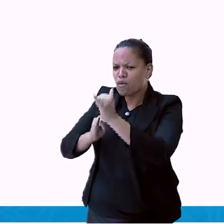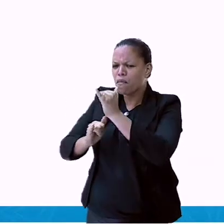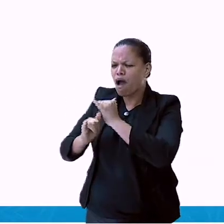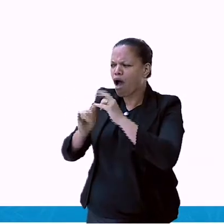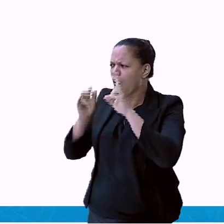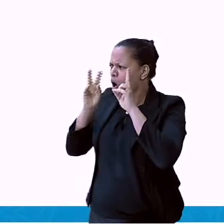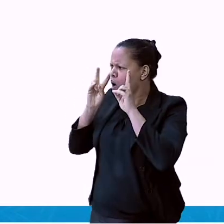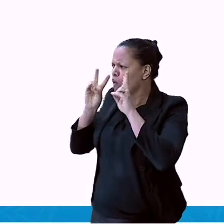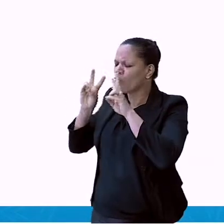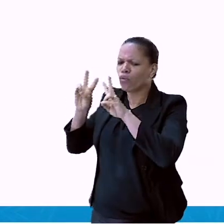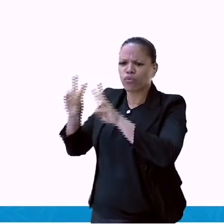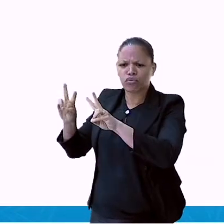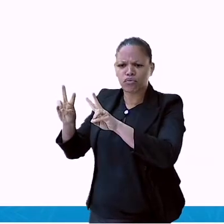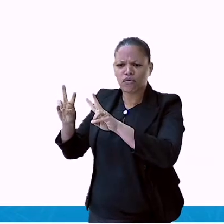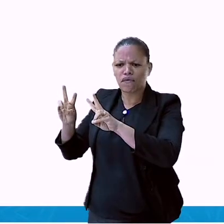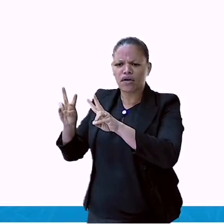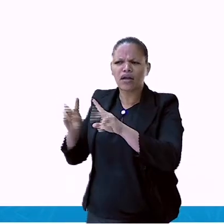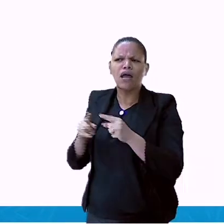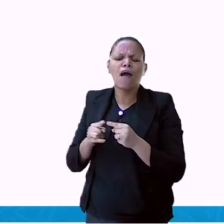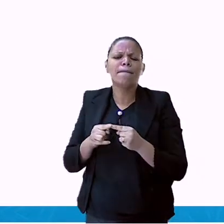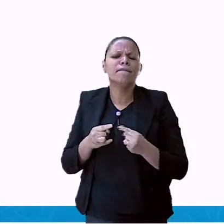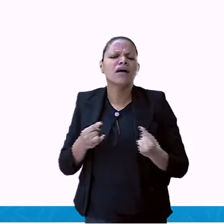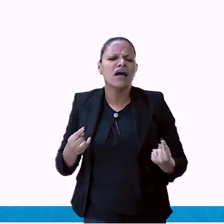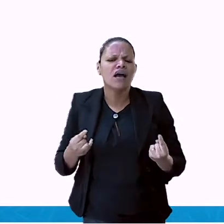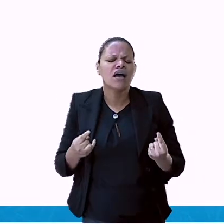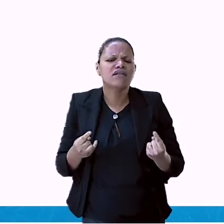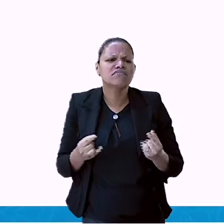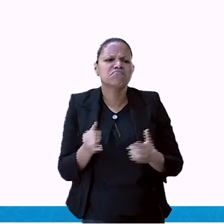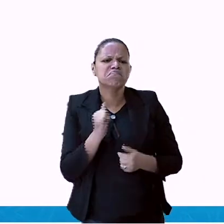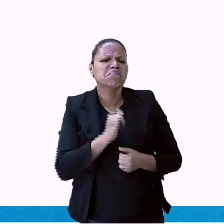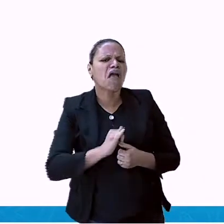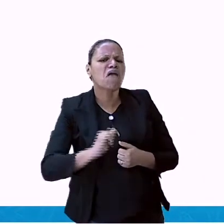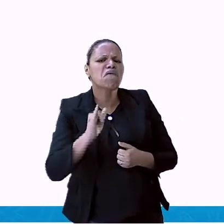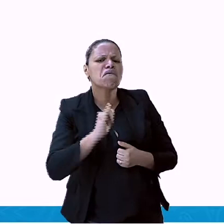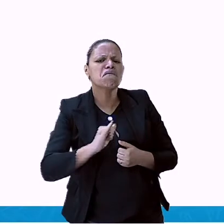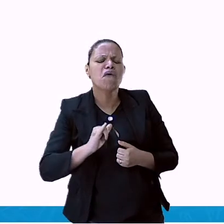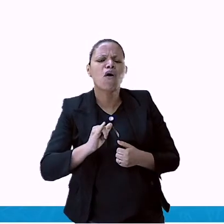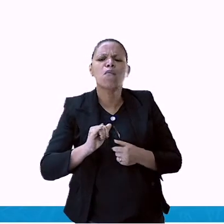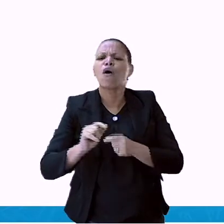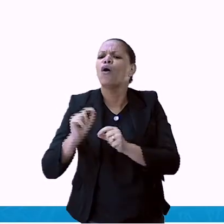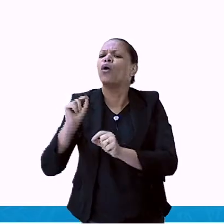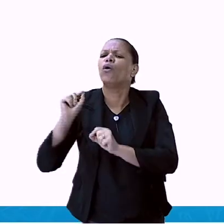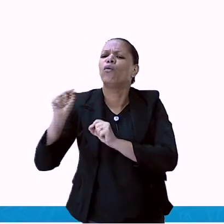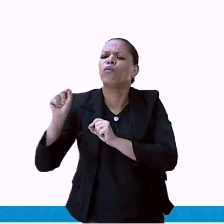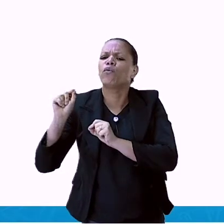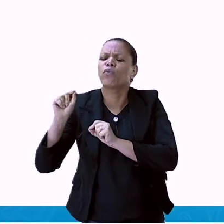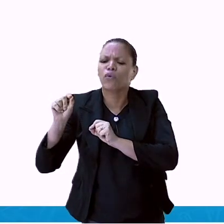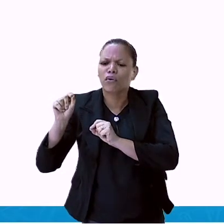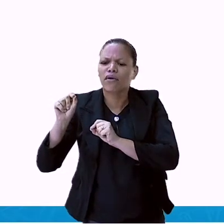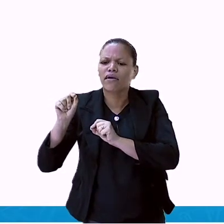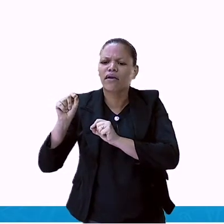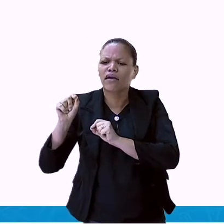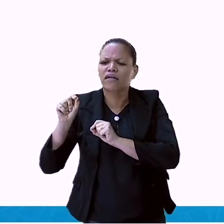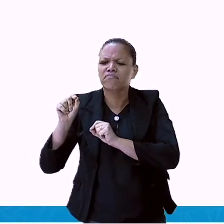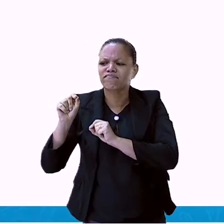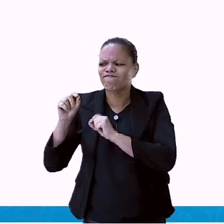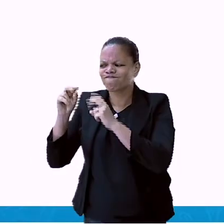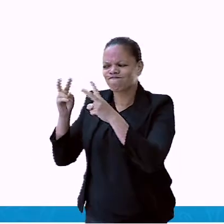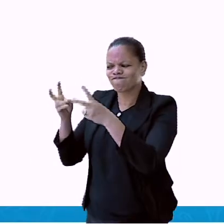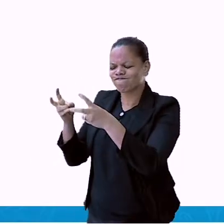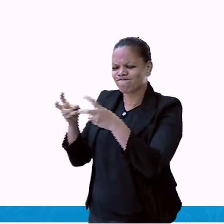Quais as informações que tem dentro dessa tabela? Então nós conseguimos aqui já identificar alguns elementos. Olha, vamos repetir,